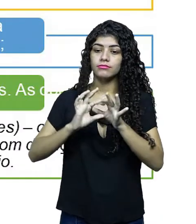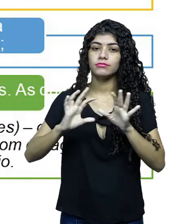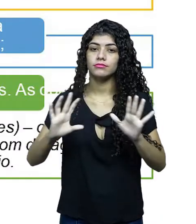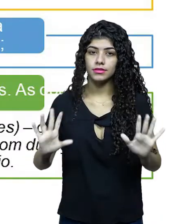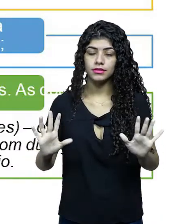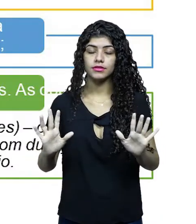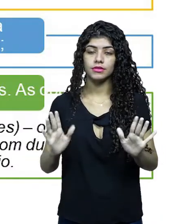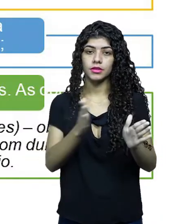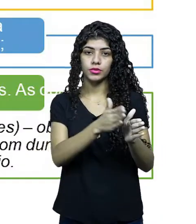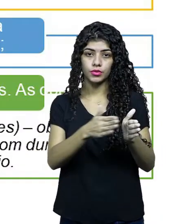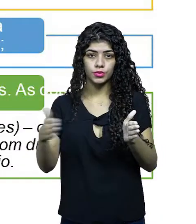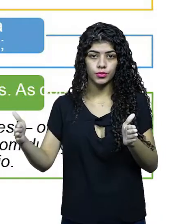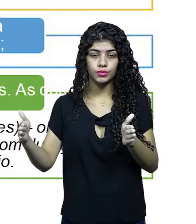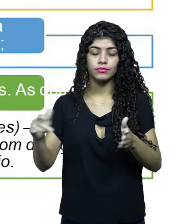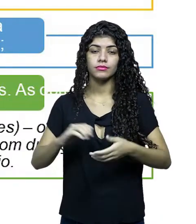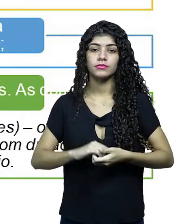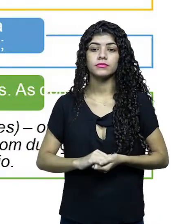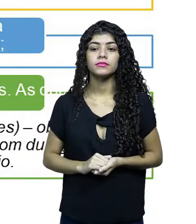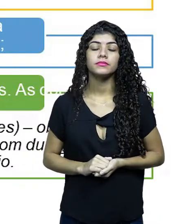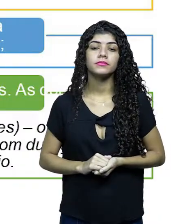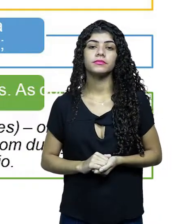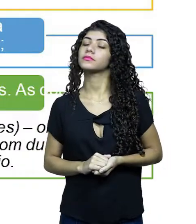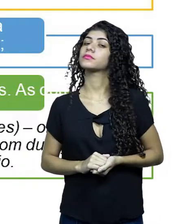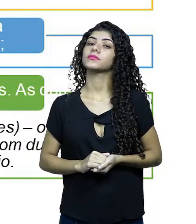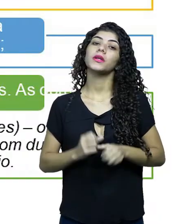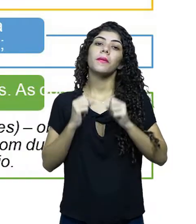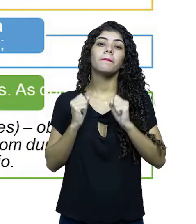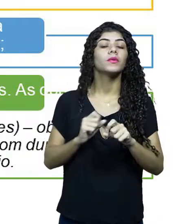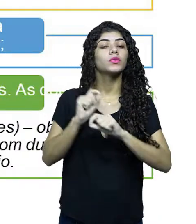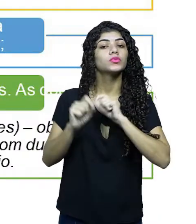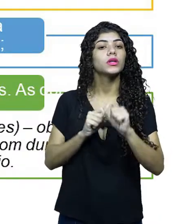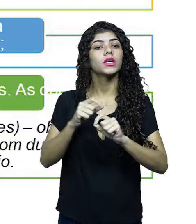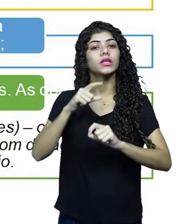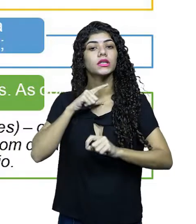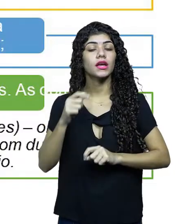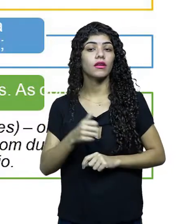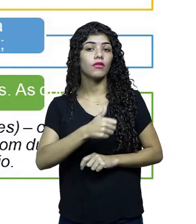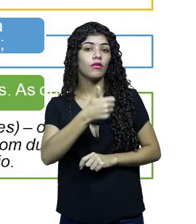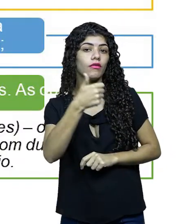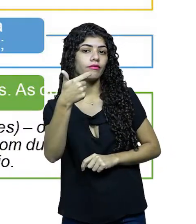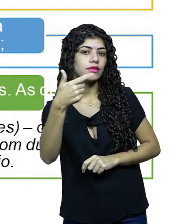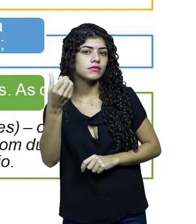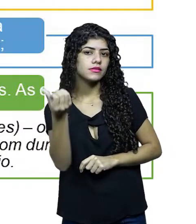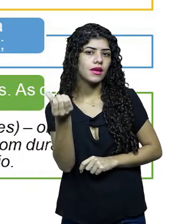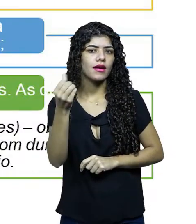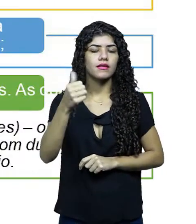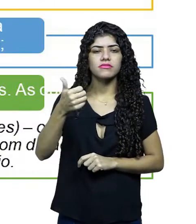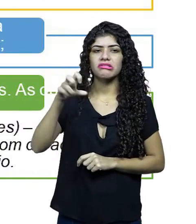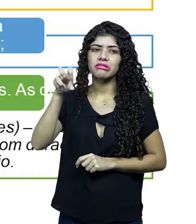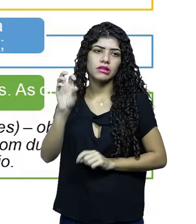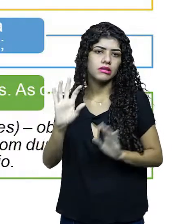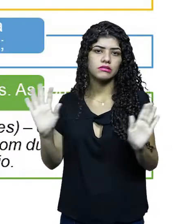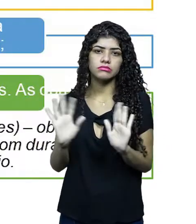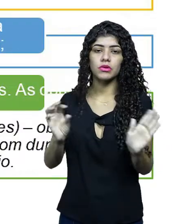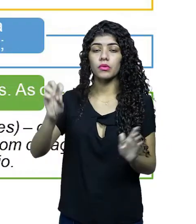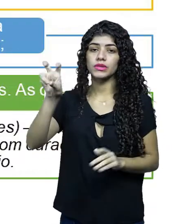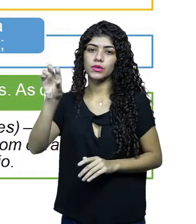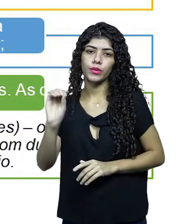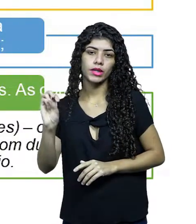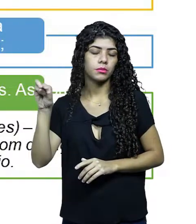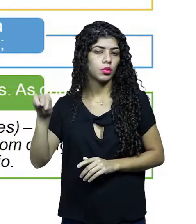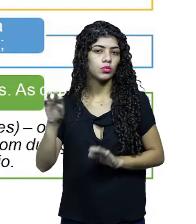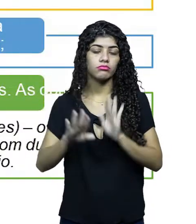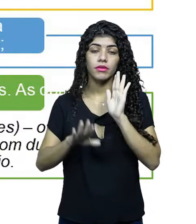capítulos. Pode ser uma série que tenha 26 minutos, 15 minutos, 30 minutos, 50